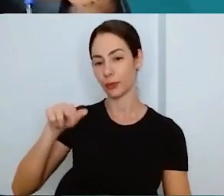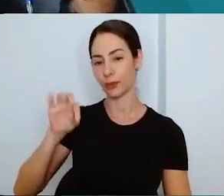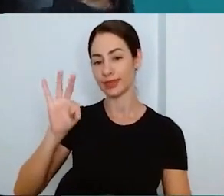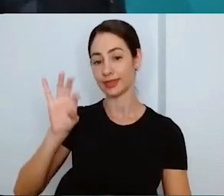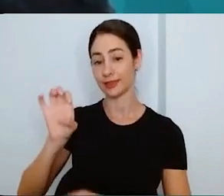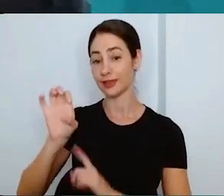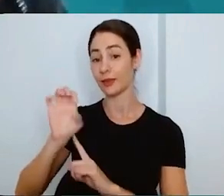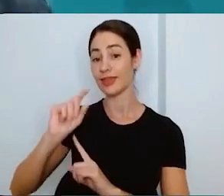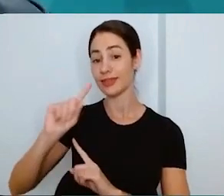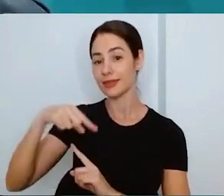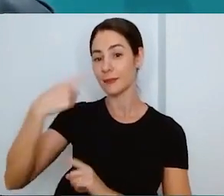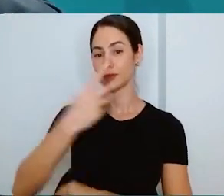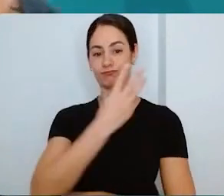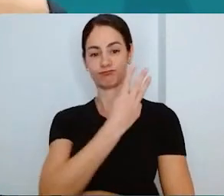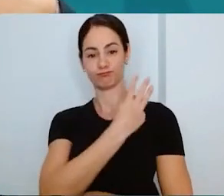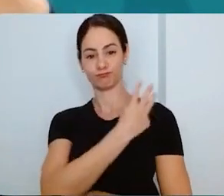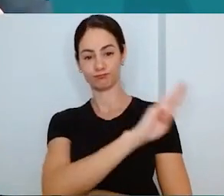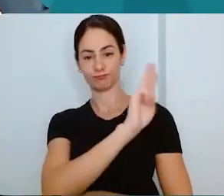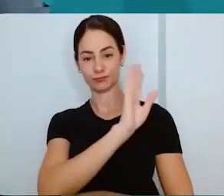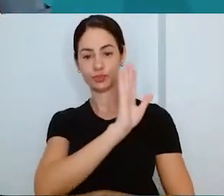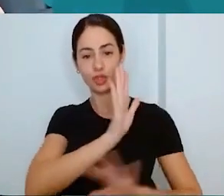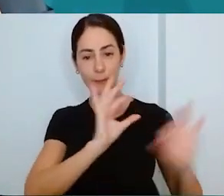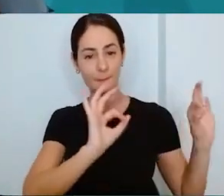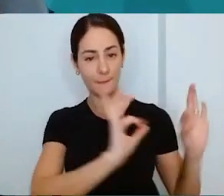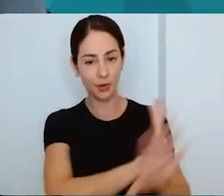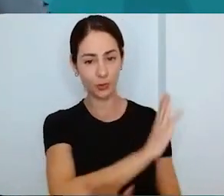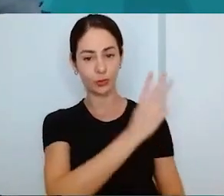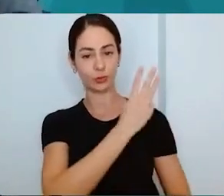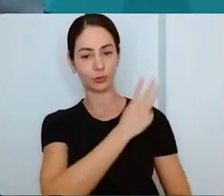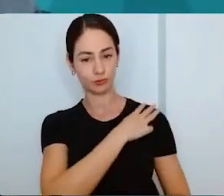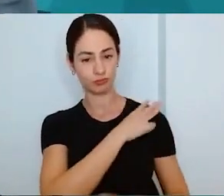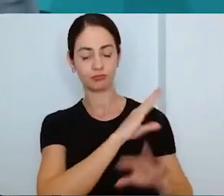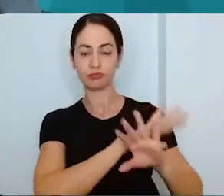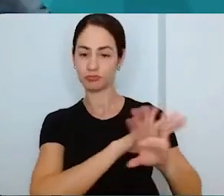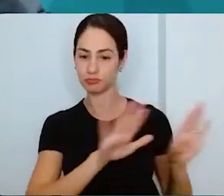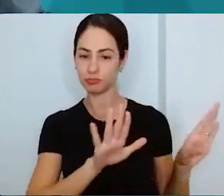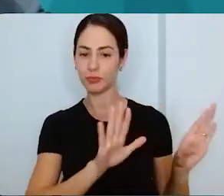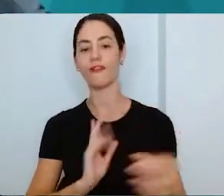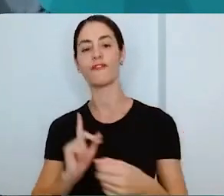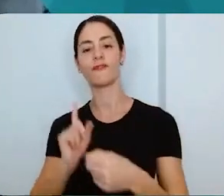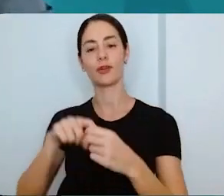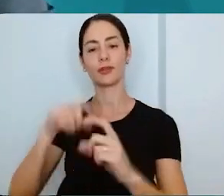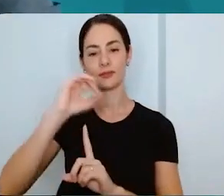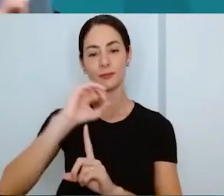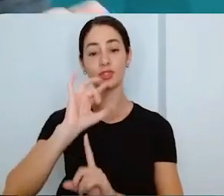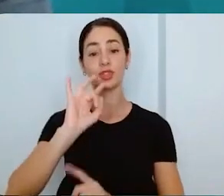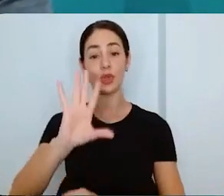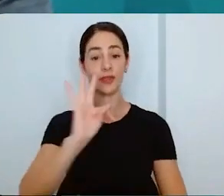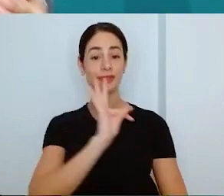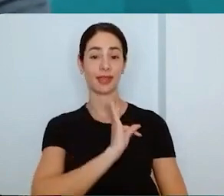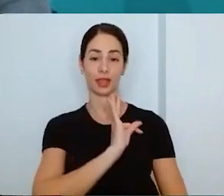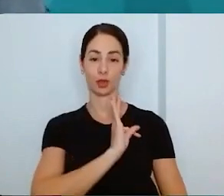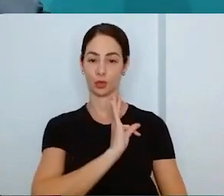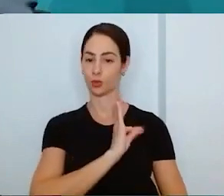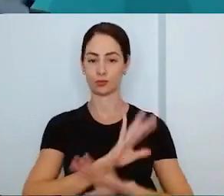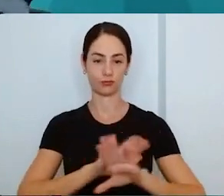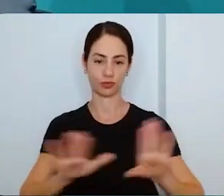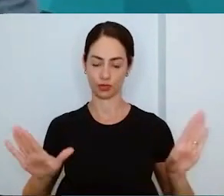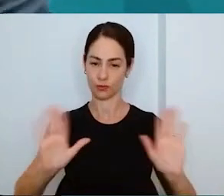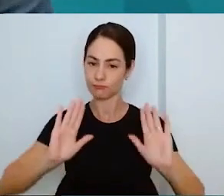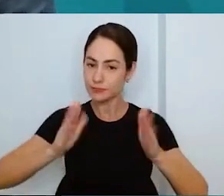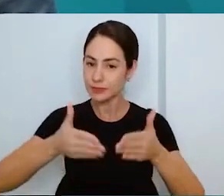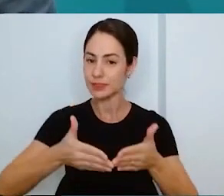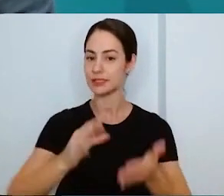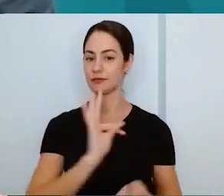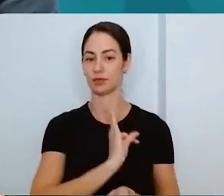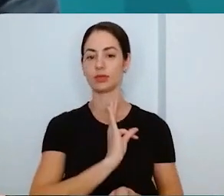Então ele vem depois do ensino médio. Quem já terminou o ensino médio volta pro IFMG pra fazer só a área técnica. Então você tem uma formação